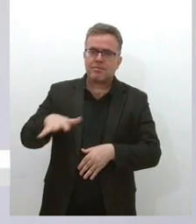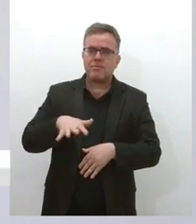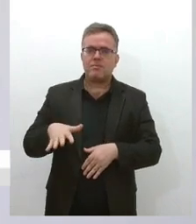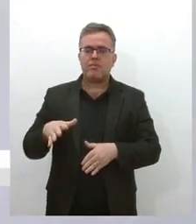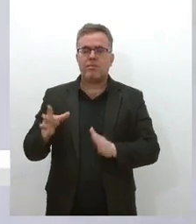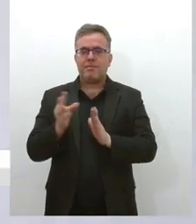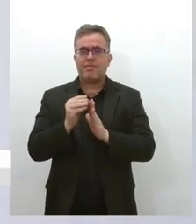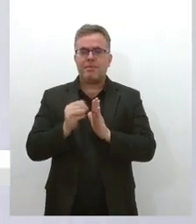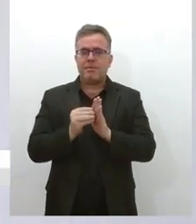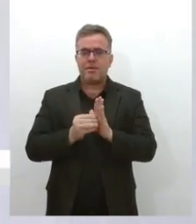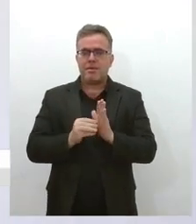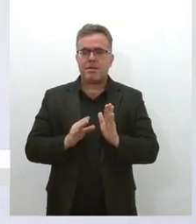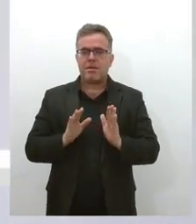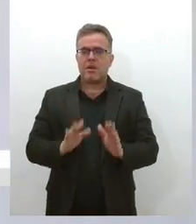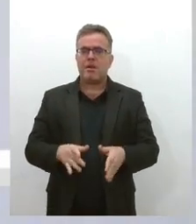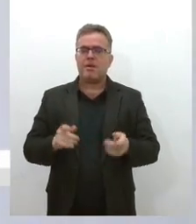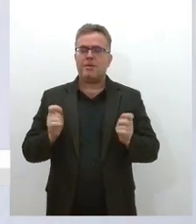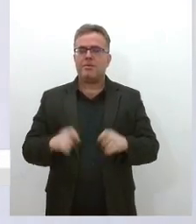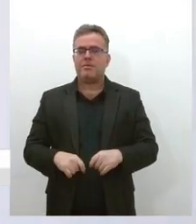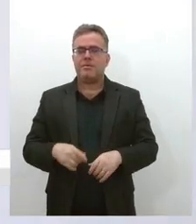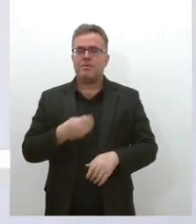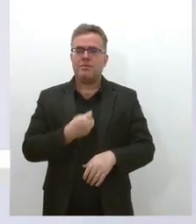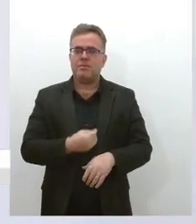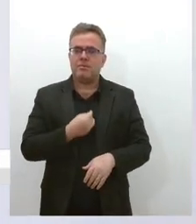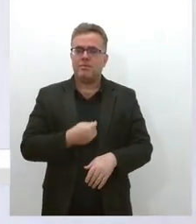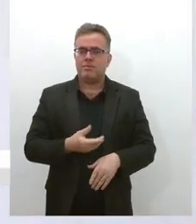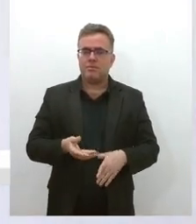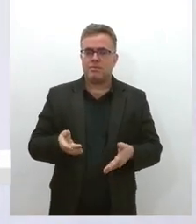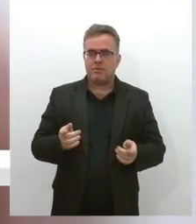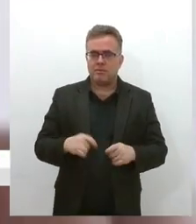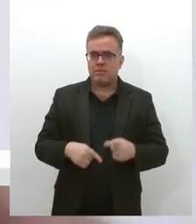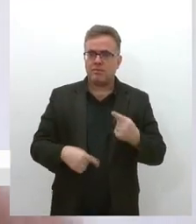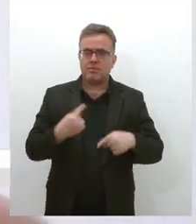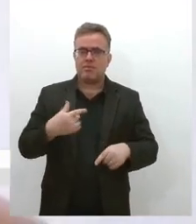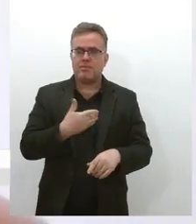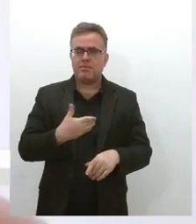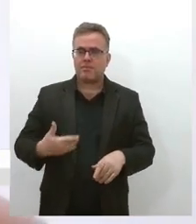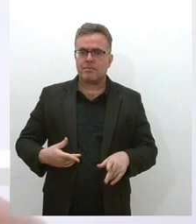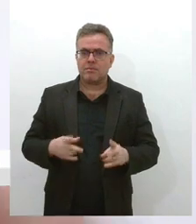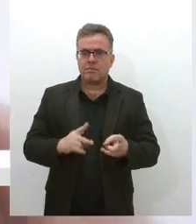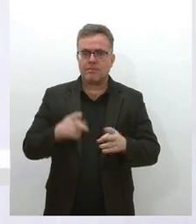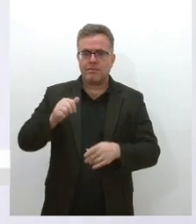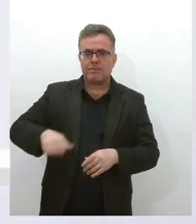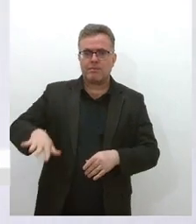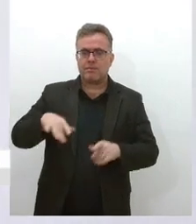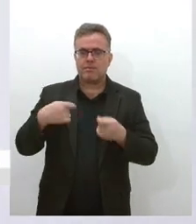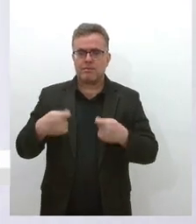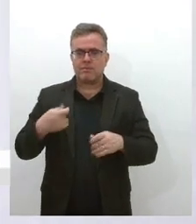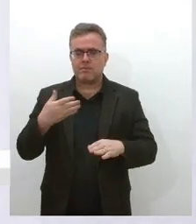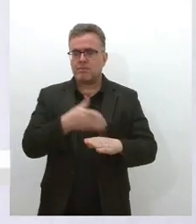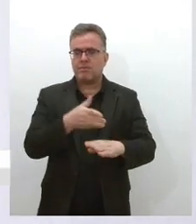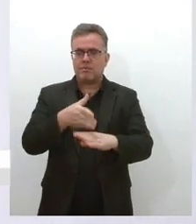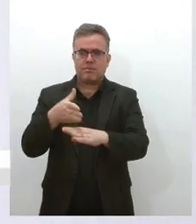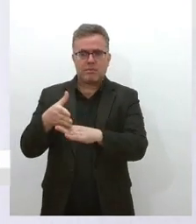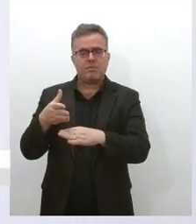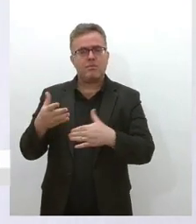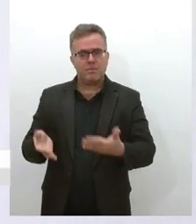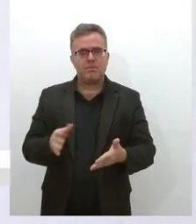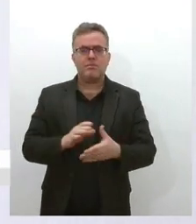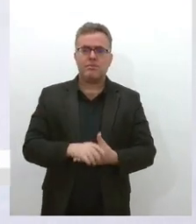mas também na habitação, onde tem políticas públicas, sempre tem um assistente social lá, né, e aí,